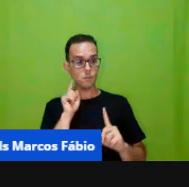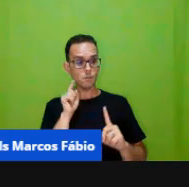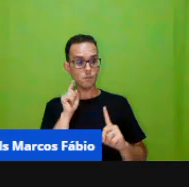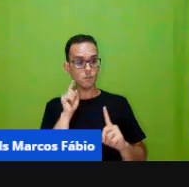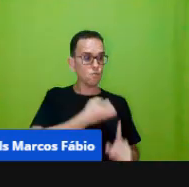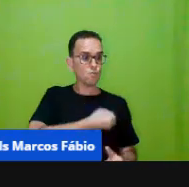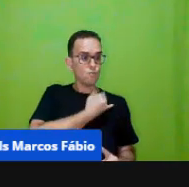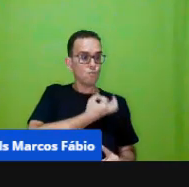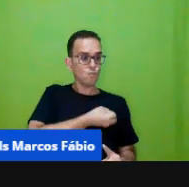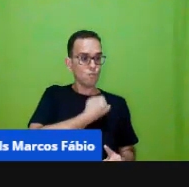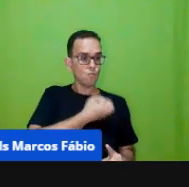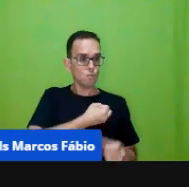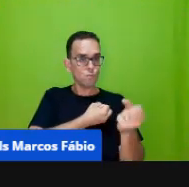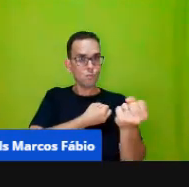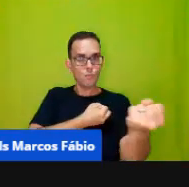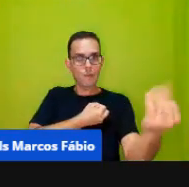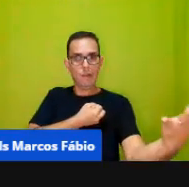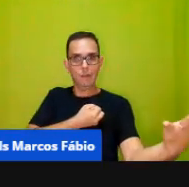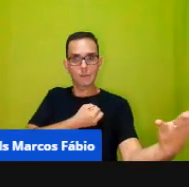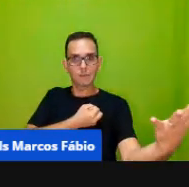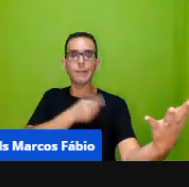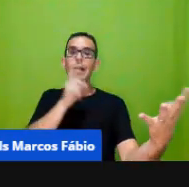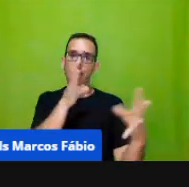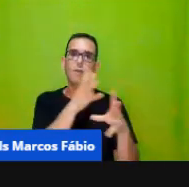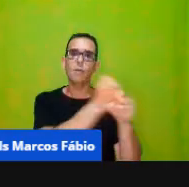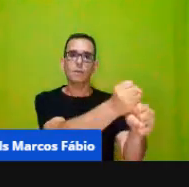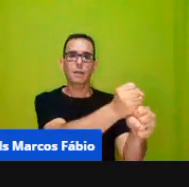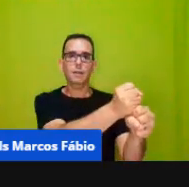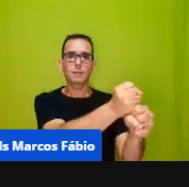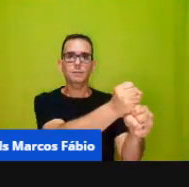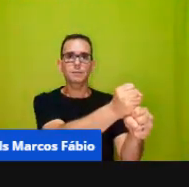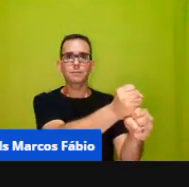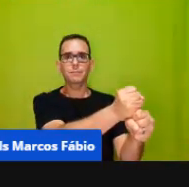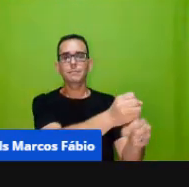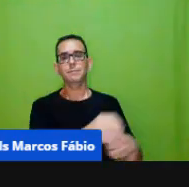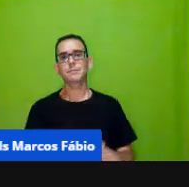quantidade, certo? Isso é contar. Próximo, por favor.